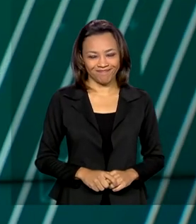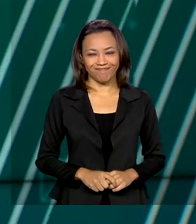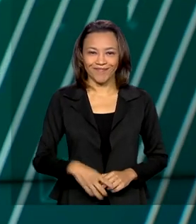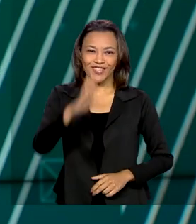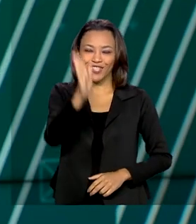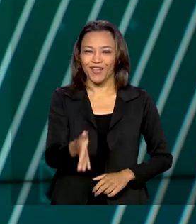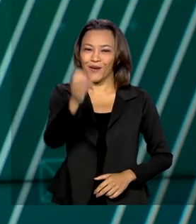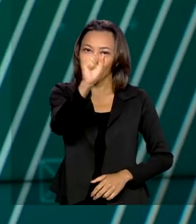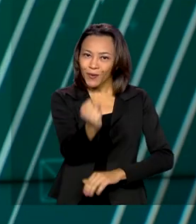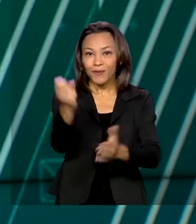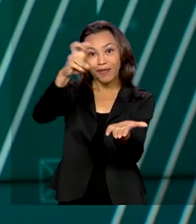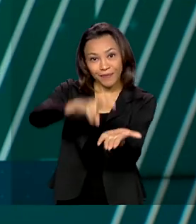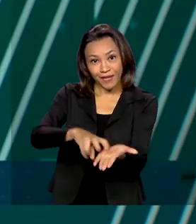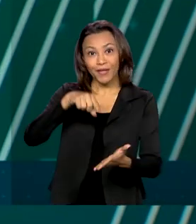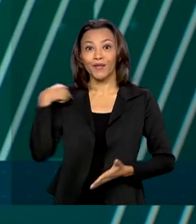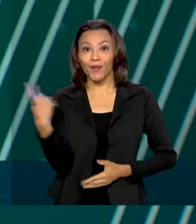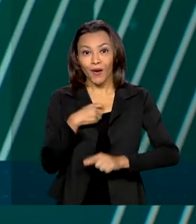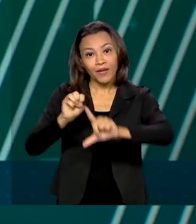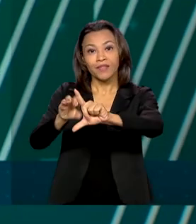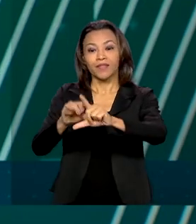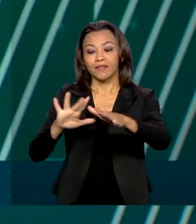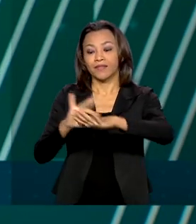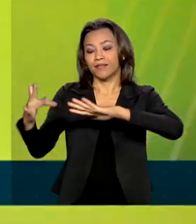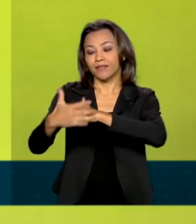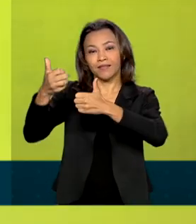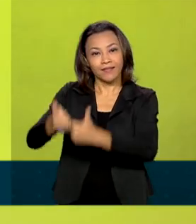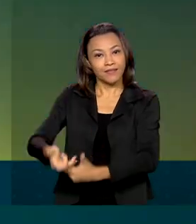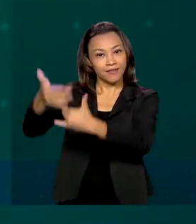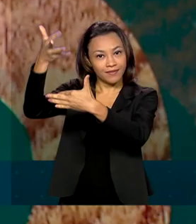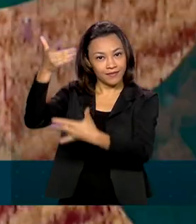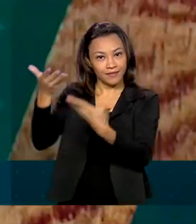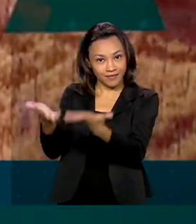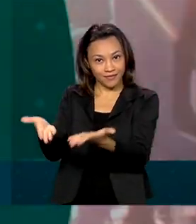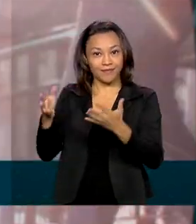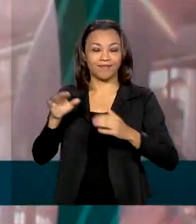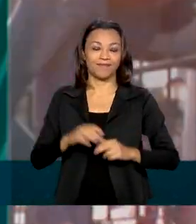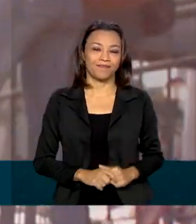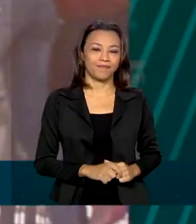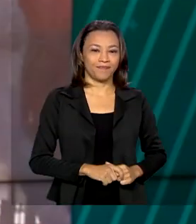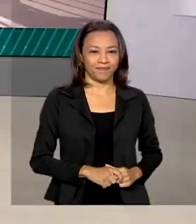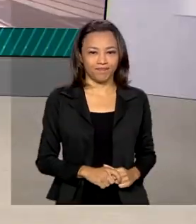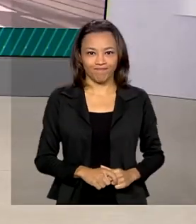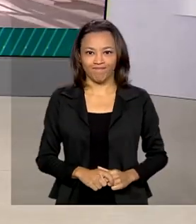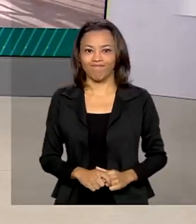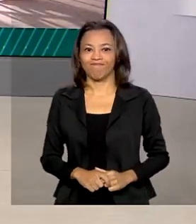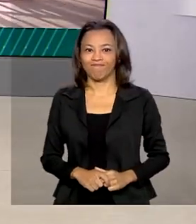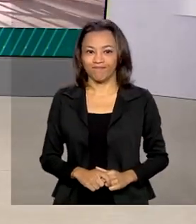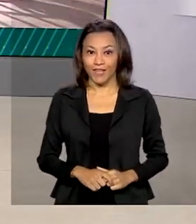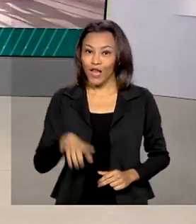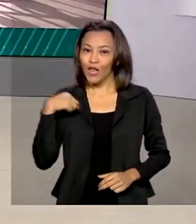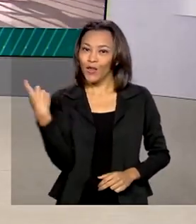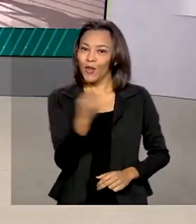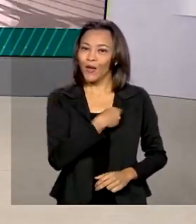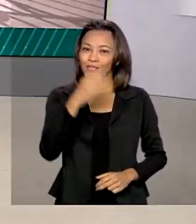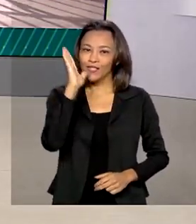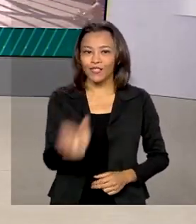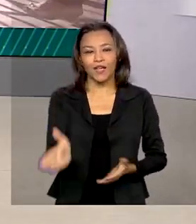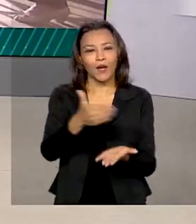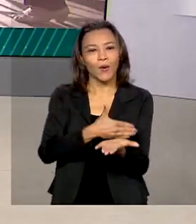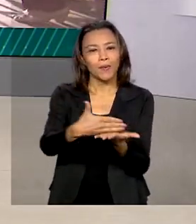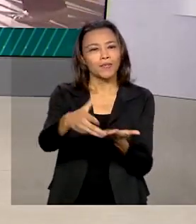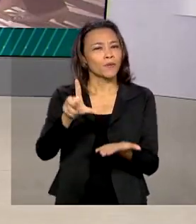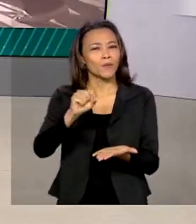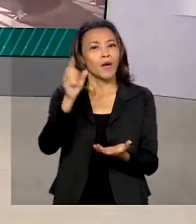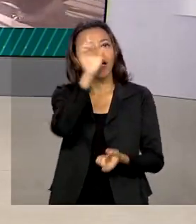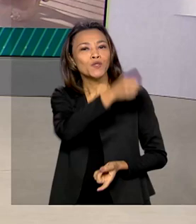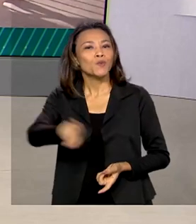São 8 horas da manhã e nós estamos ao vivo também pelas redes sociais. Nós começamos essa edição com